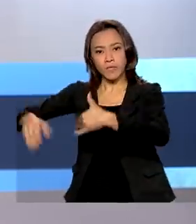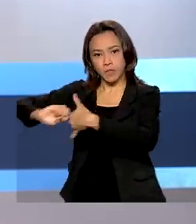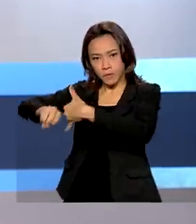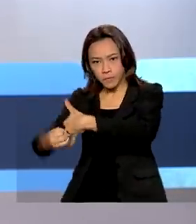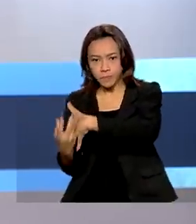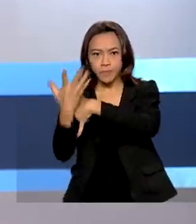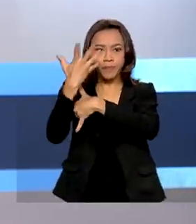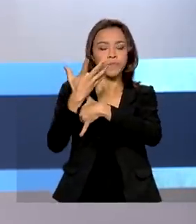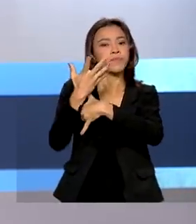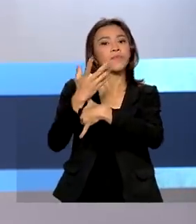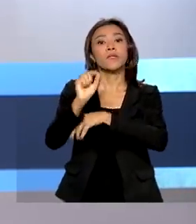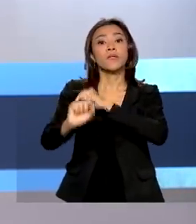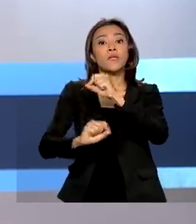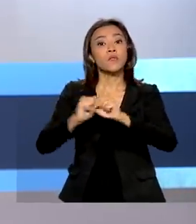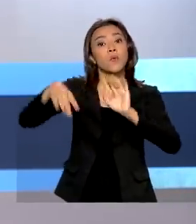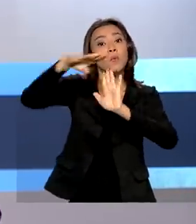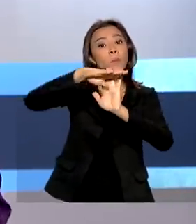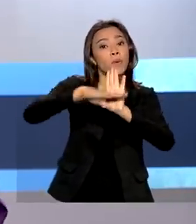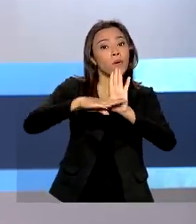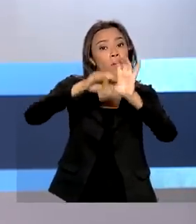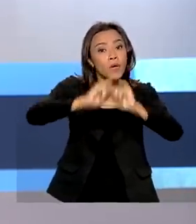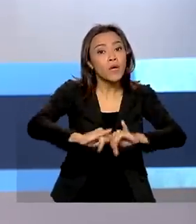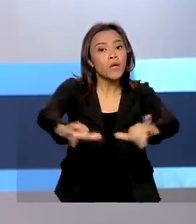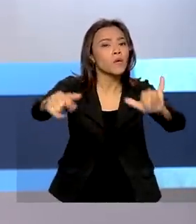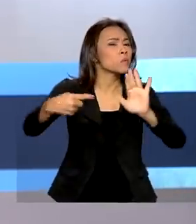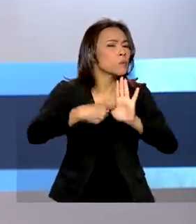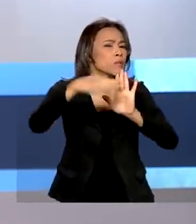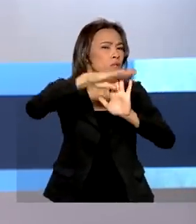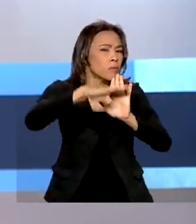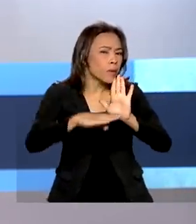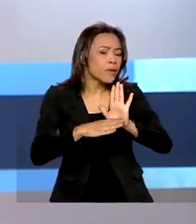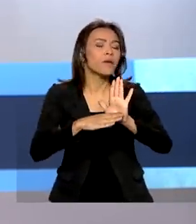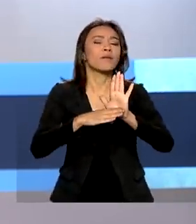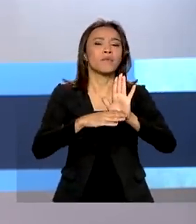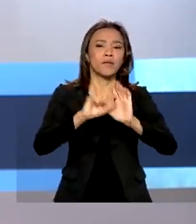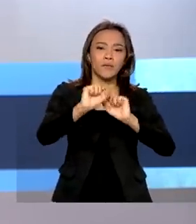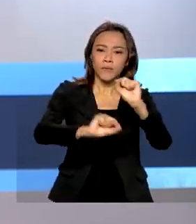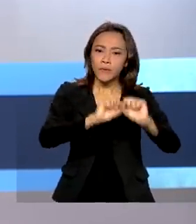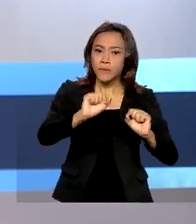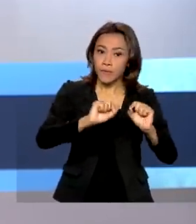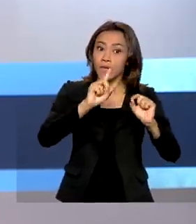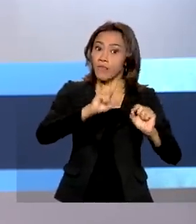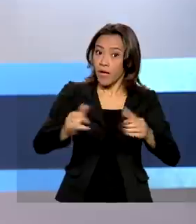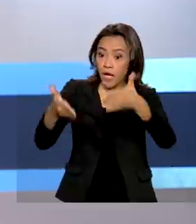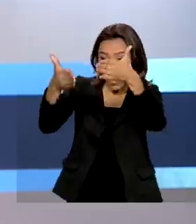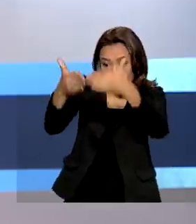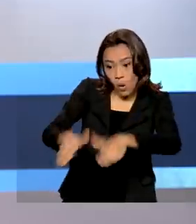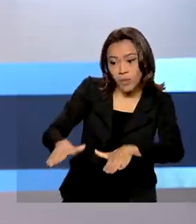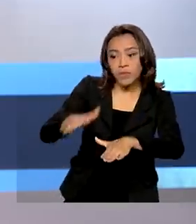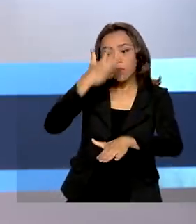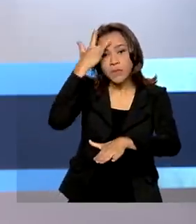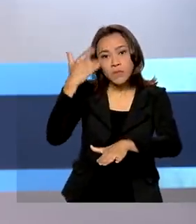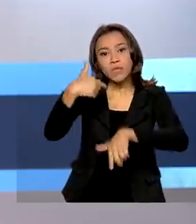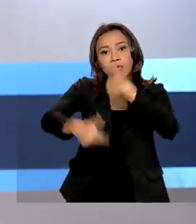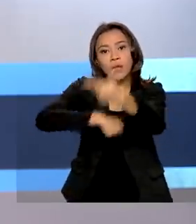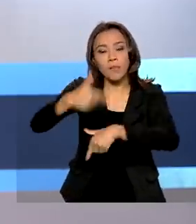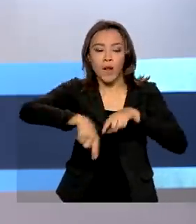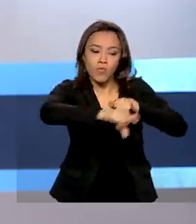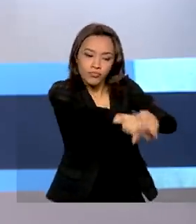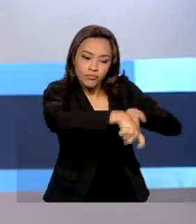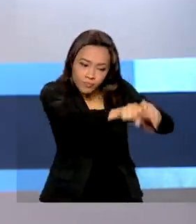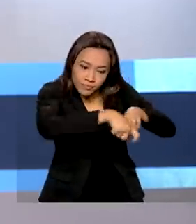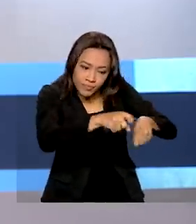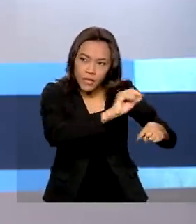Floresta Mais Agro. O programa é uma modalidade do Floresta Mais e vai recompensar produtores rurais que prestam